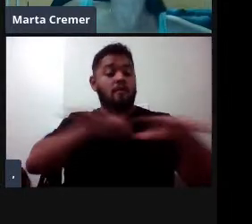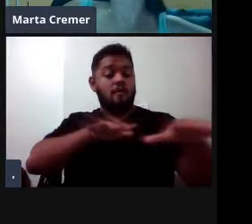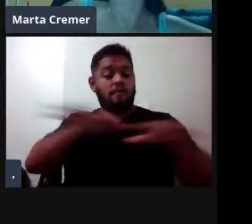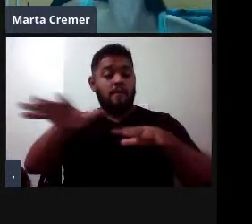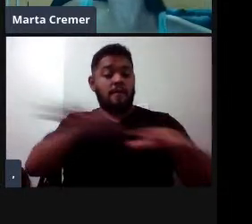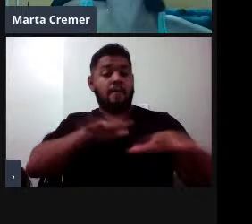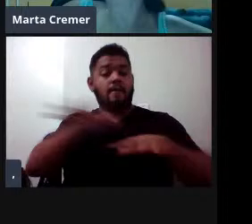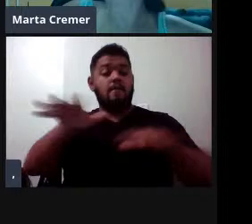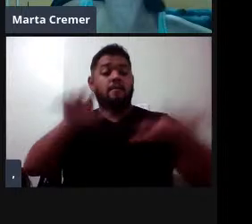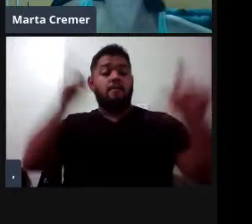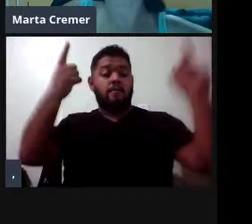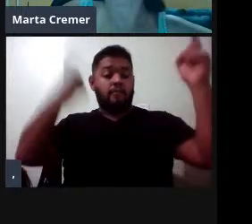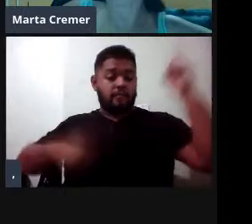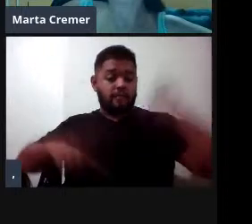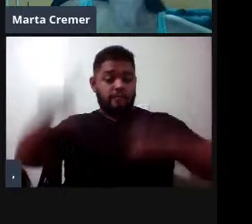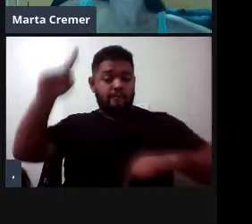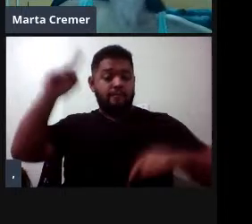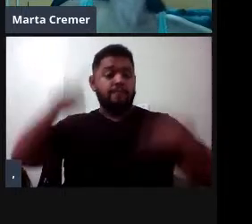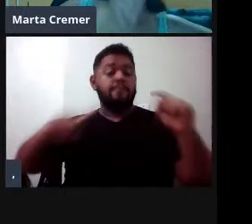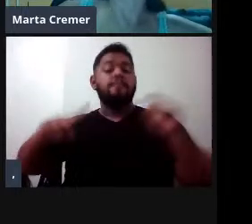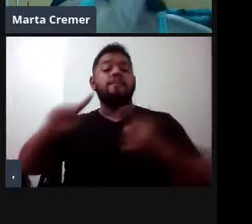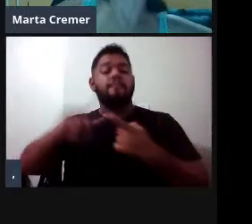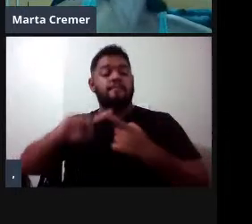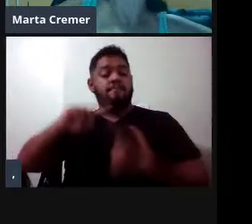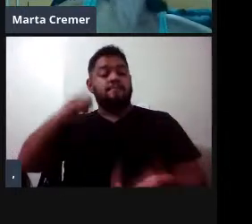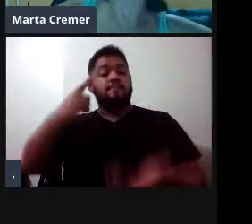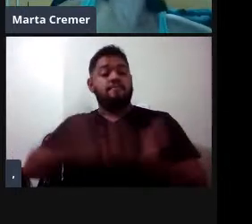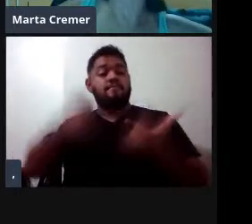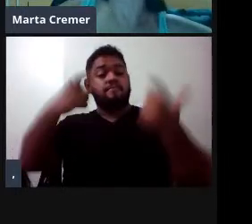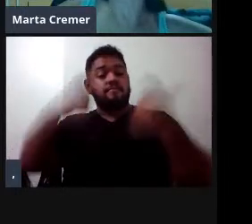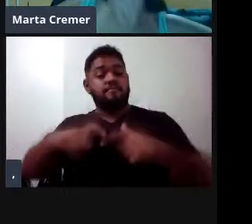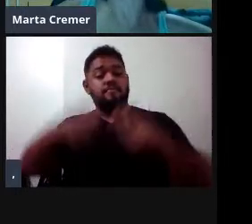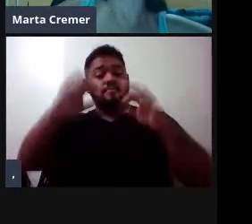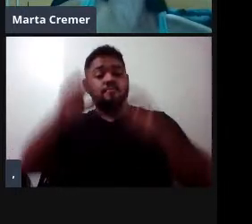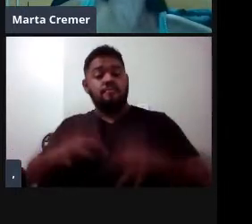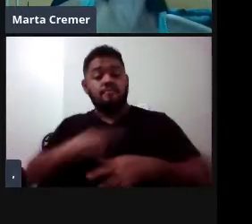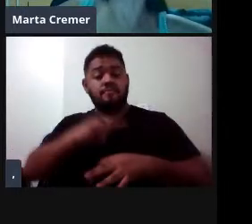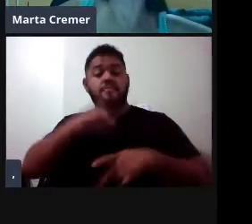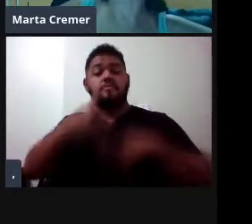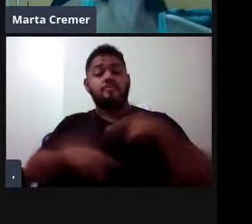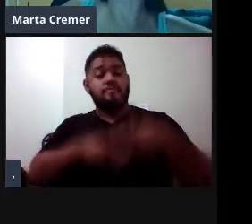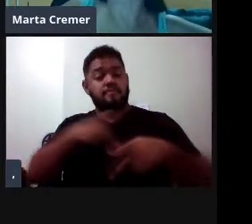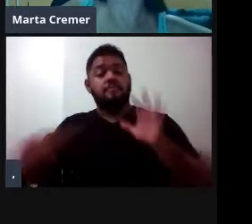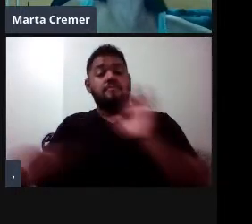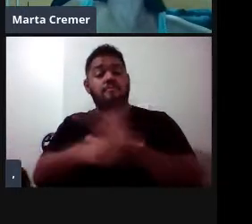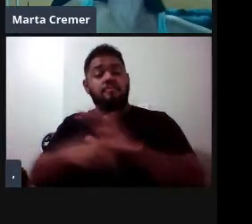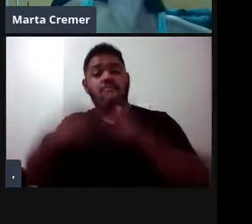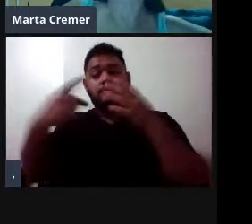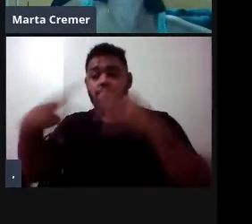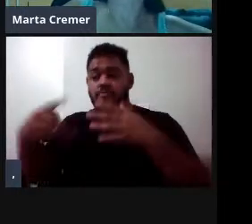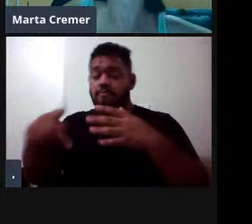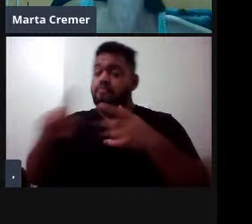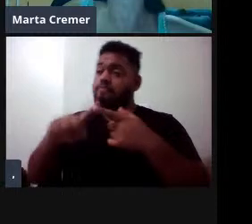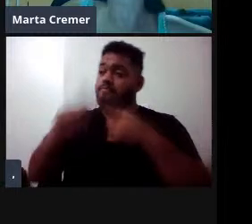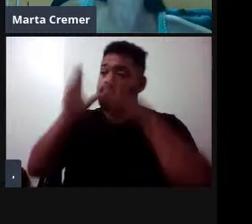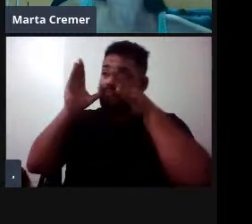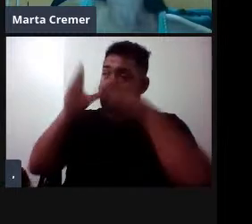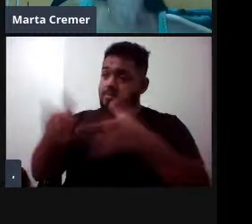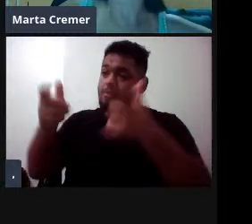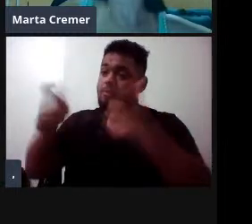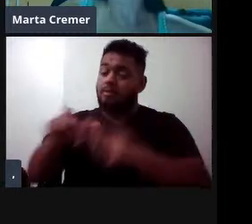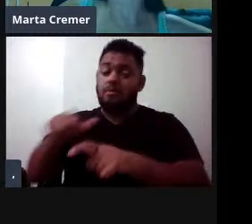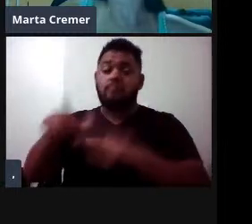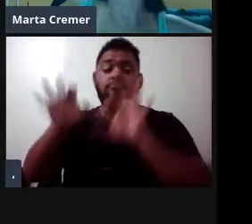sazonais e bem demarcados, né, que vão ter populações específicas com movimentos em regiões específicas.